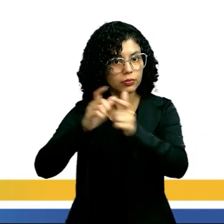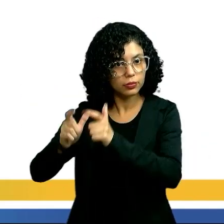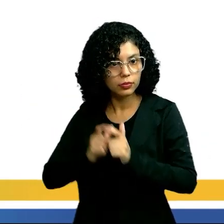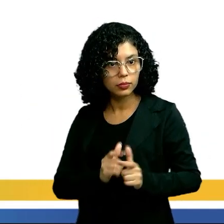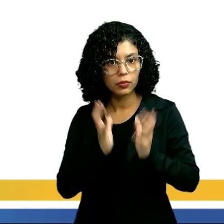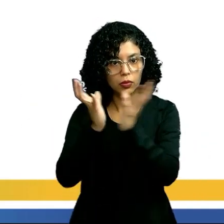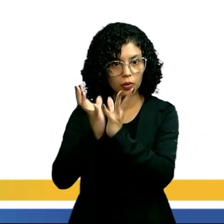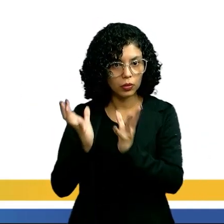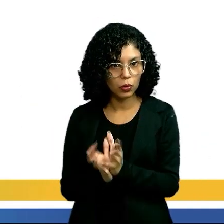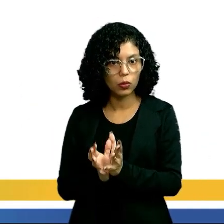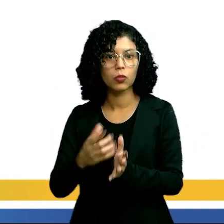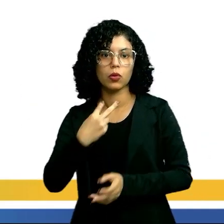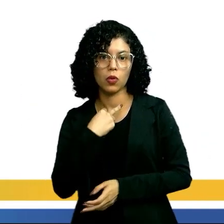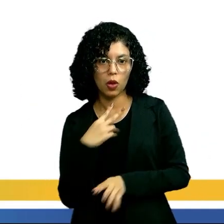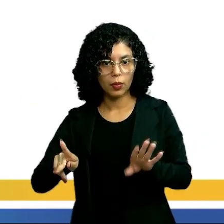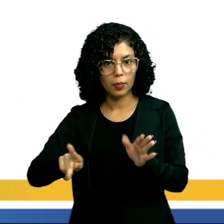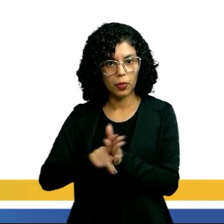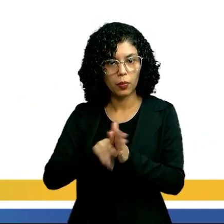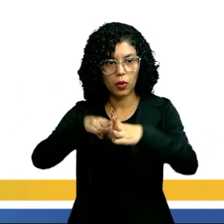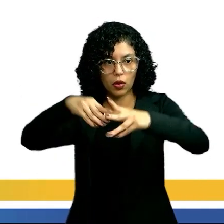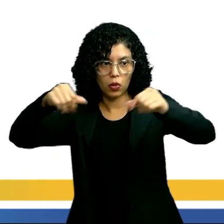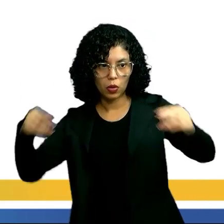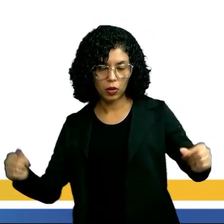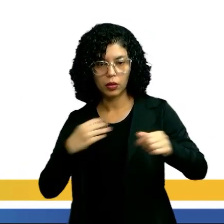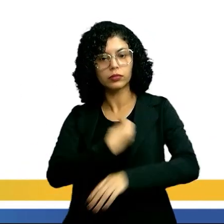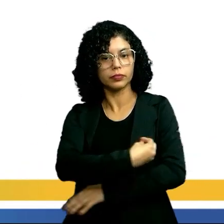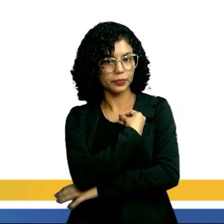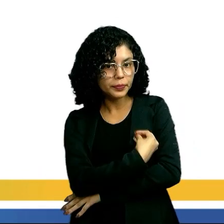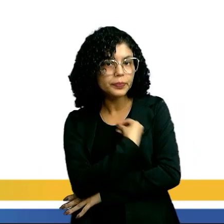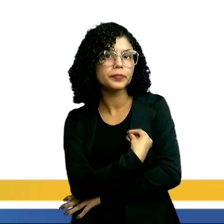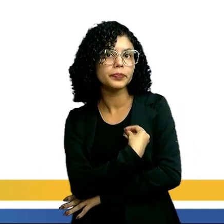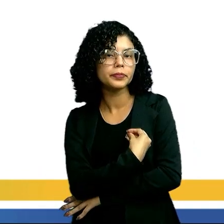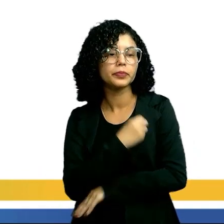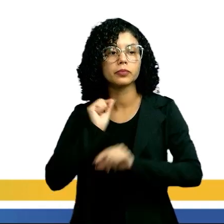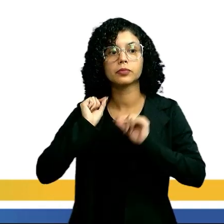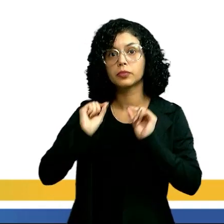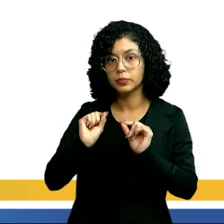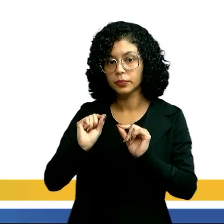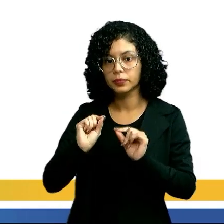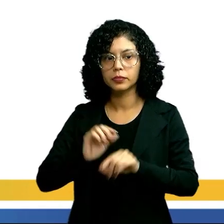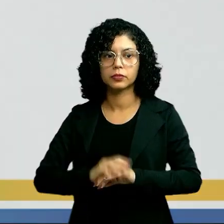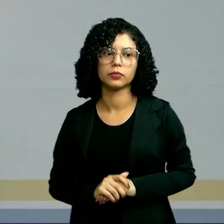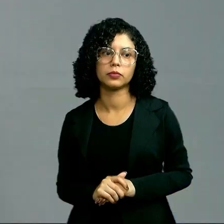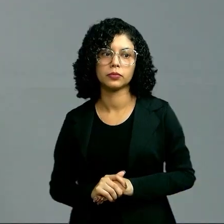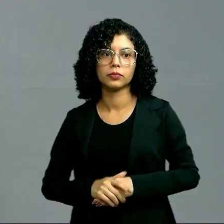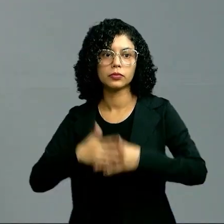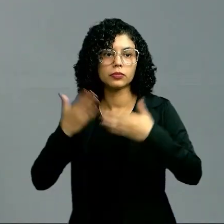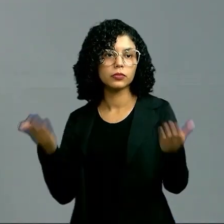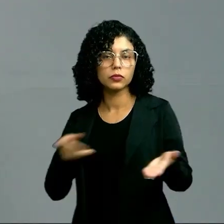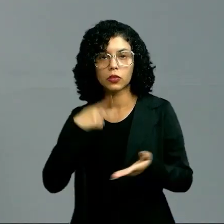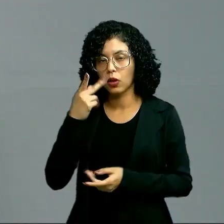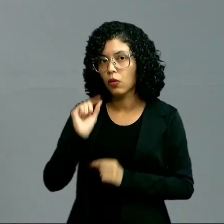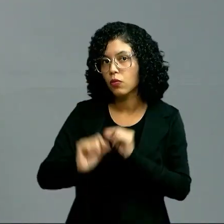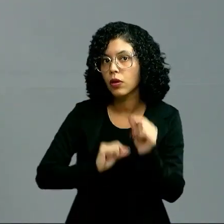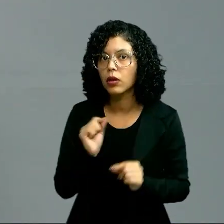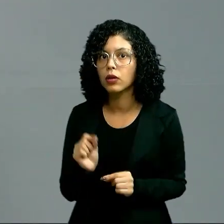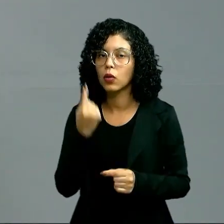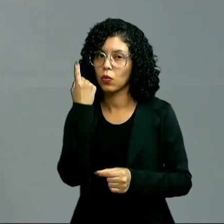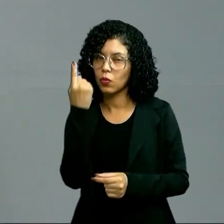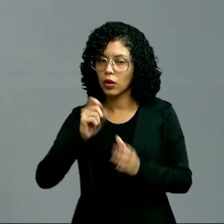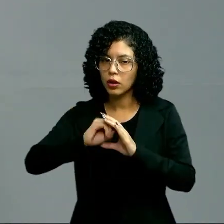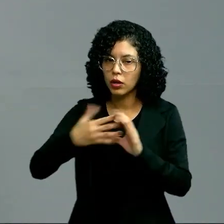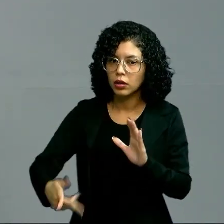sucesso adaptativo desse grupo na ocupação do ambiente terrestre é a presença de quê, pessoal? O que eu falei que uma